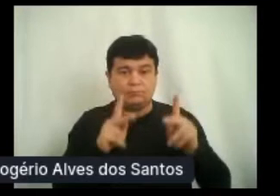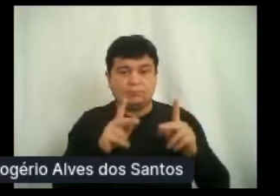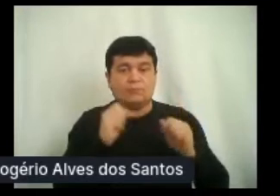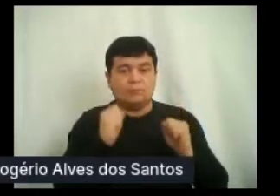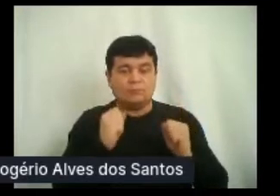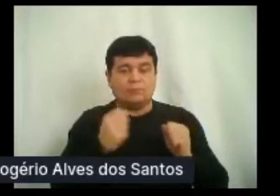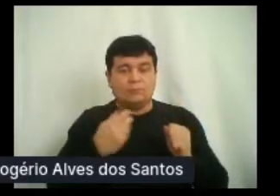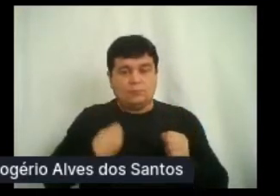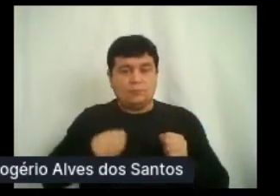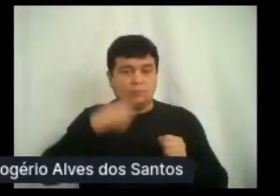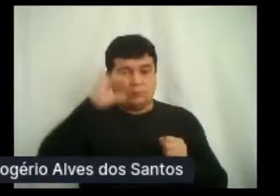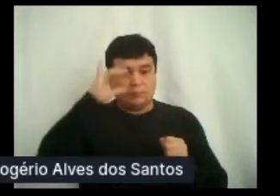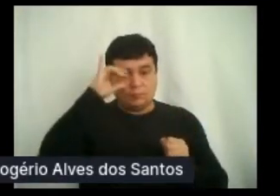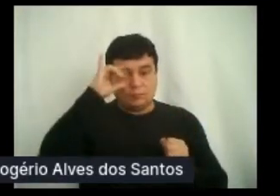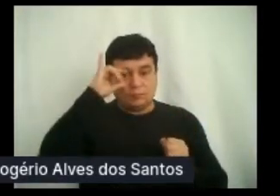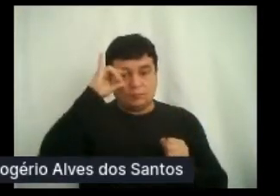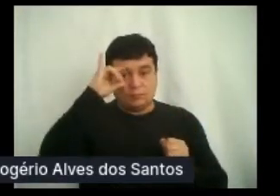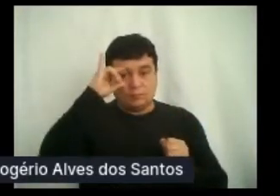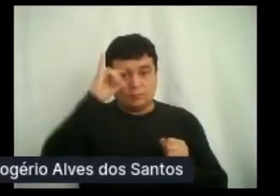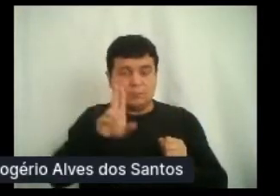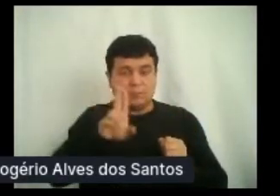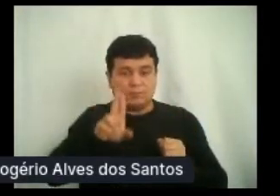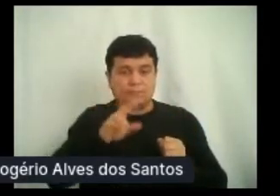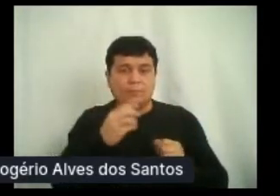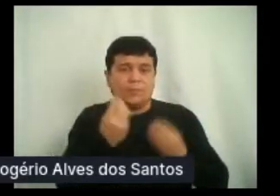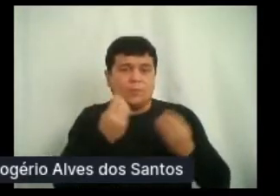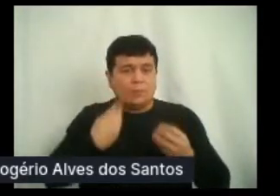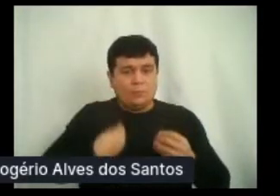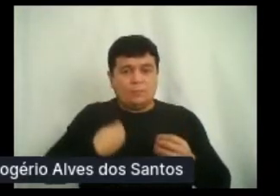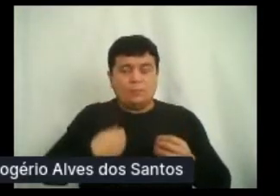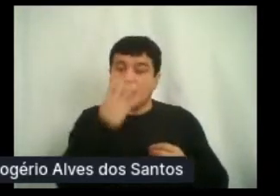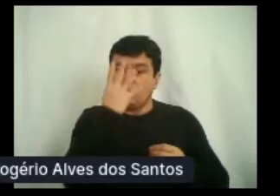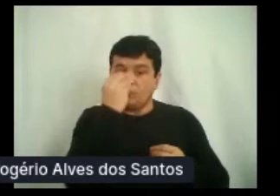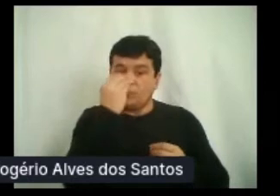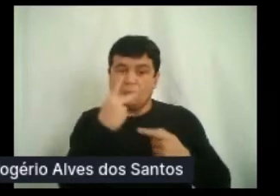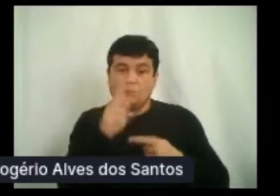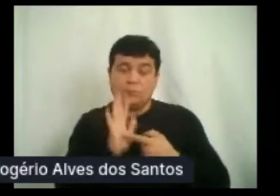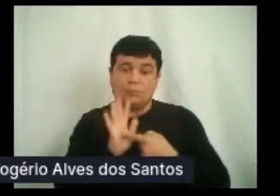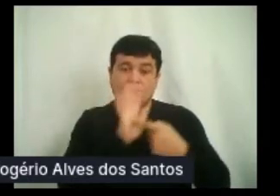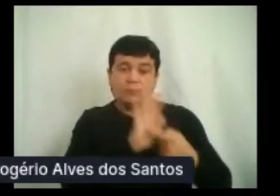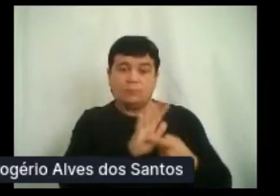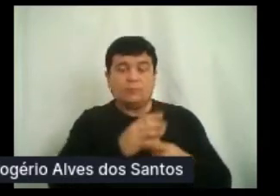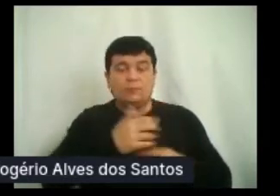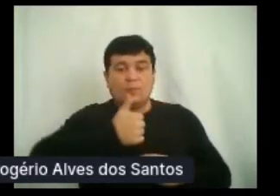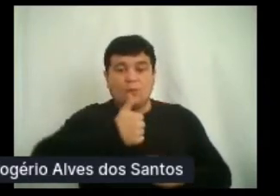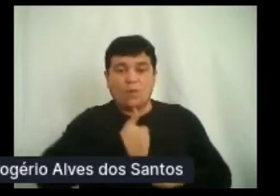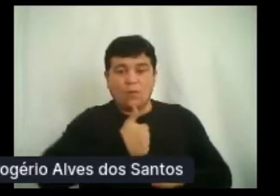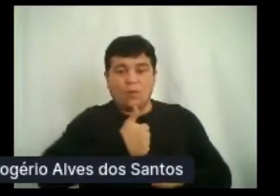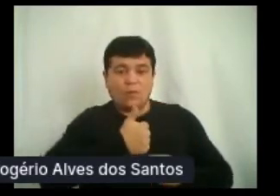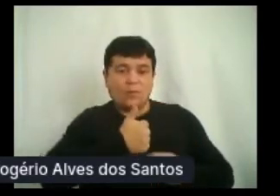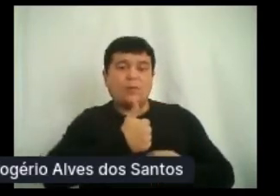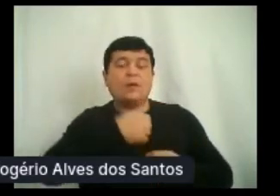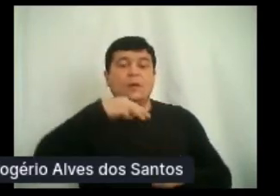Para concorrer, vocês devem postar uma foto de vocês curtindo o MTC em casa, com as hashtags